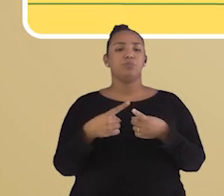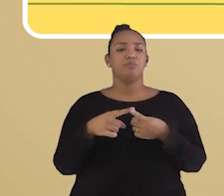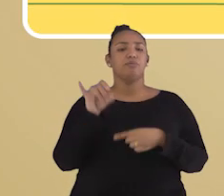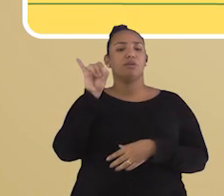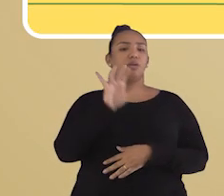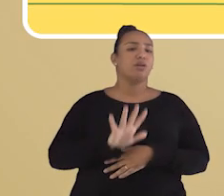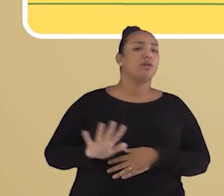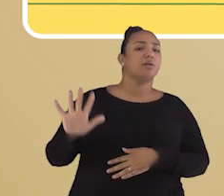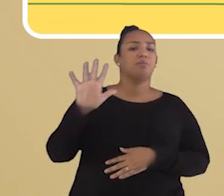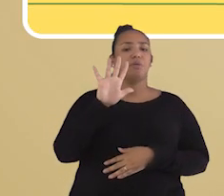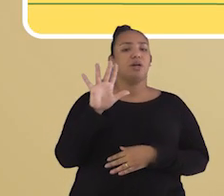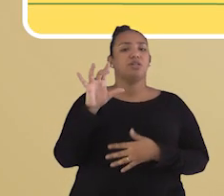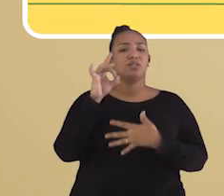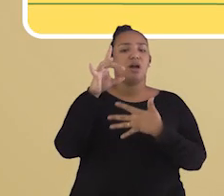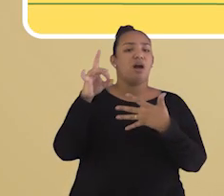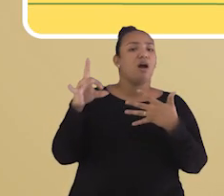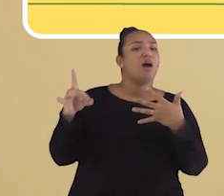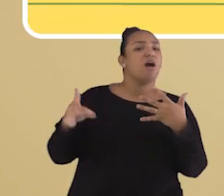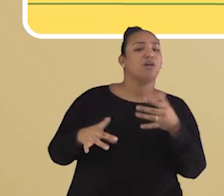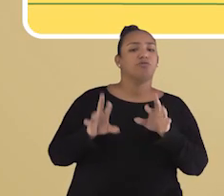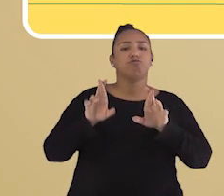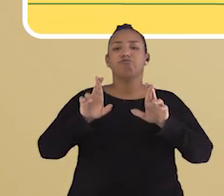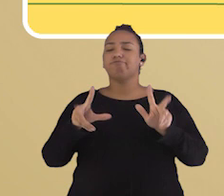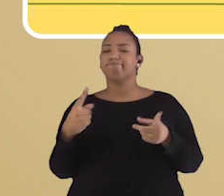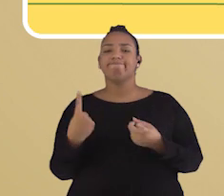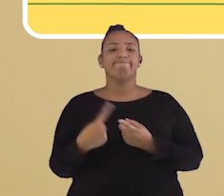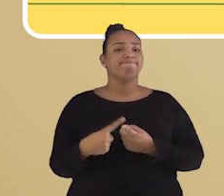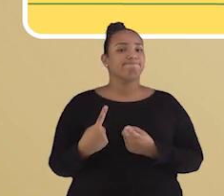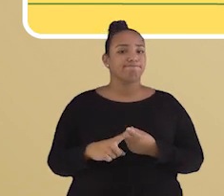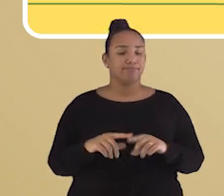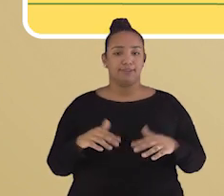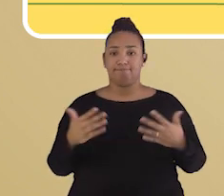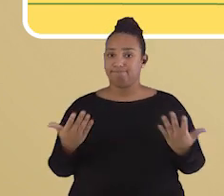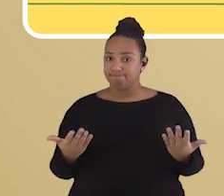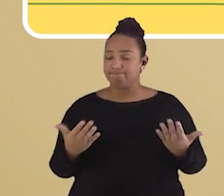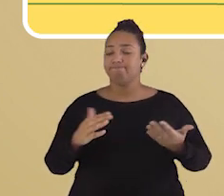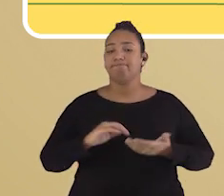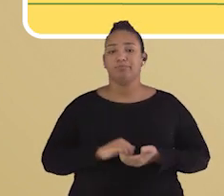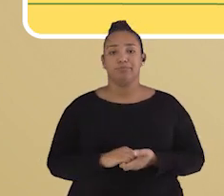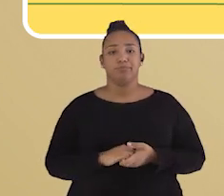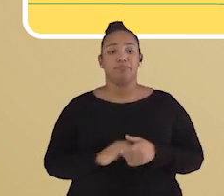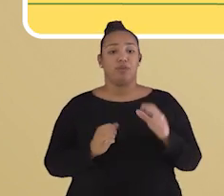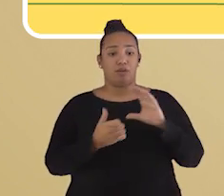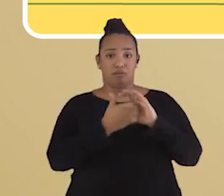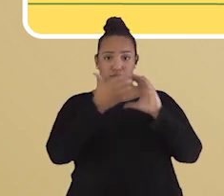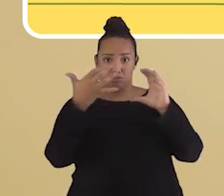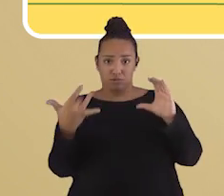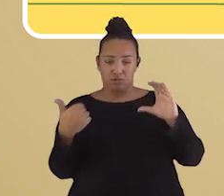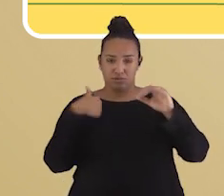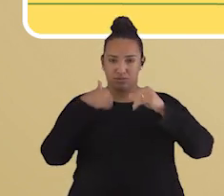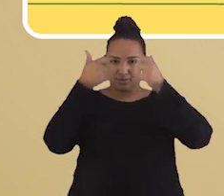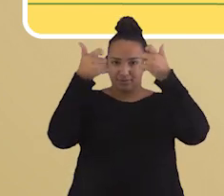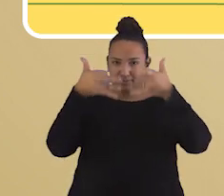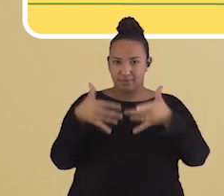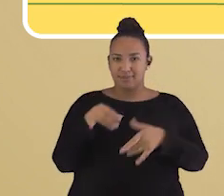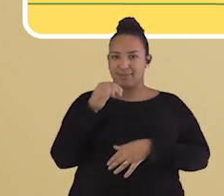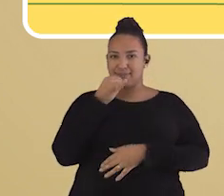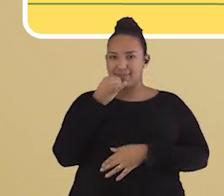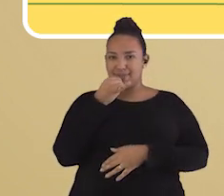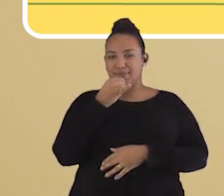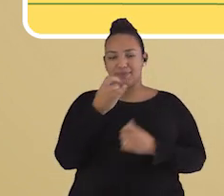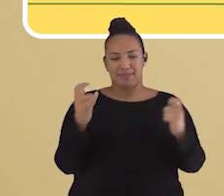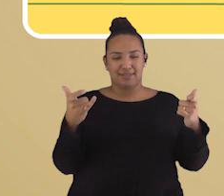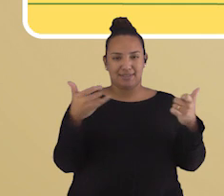paisagens pelo mundo tão diferentes? As próprias características que citamos, como urbanização,